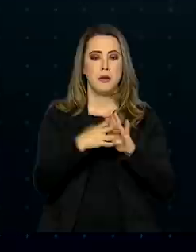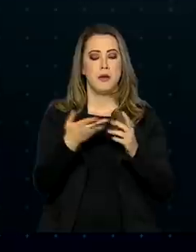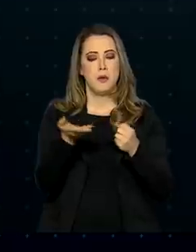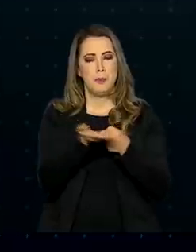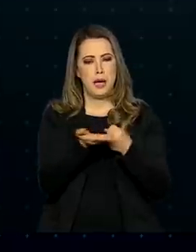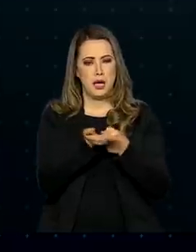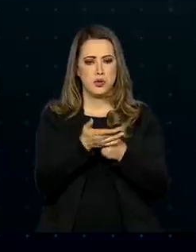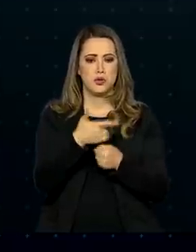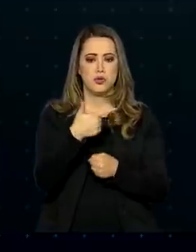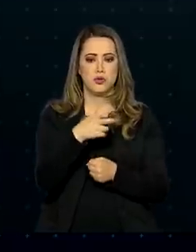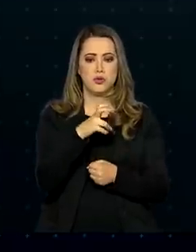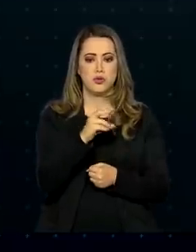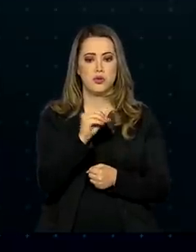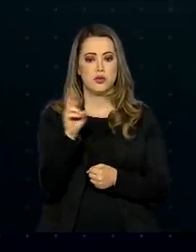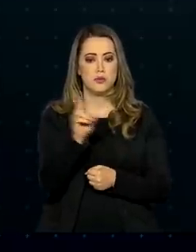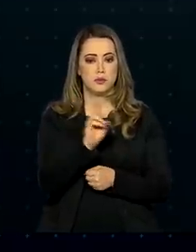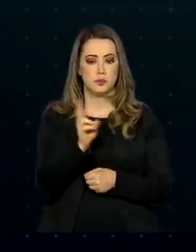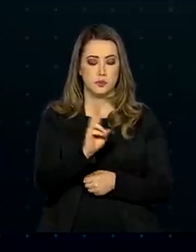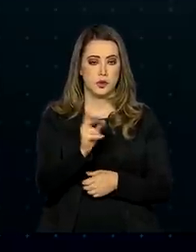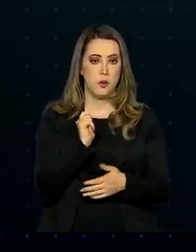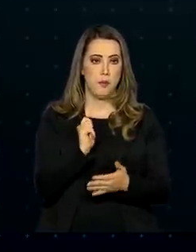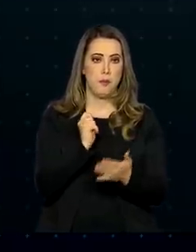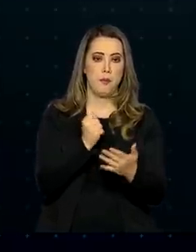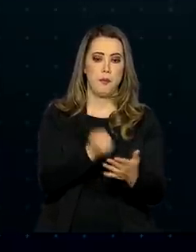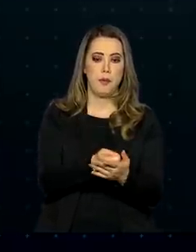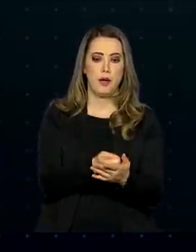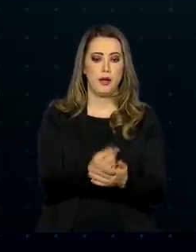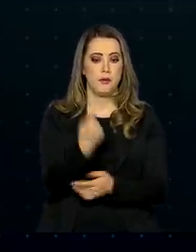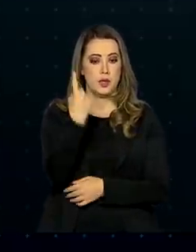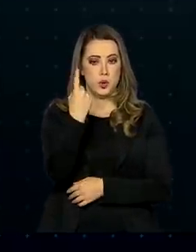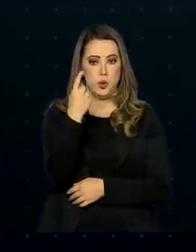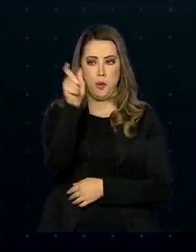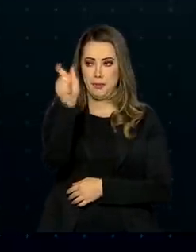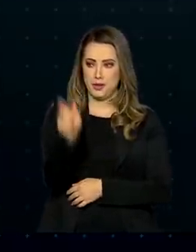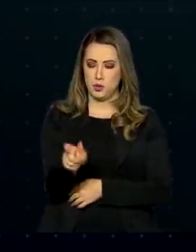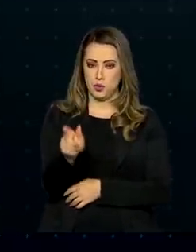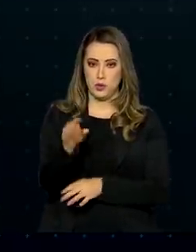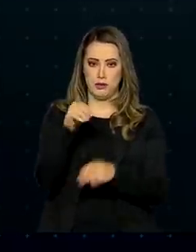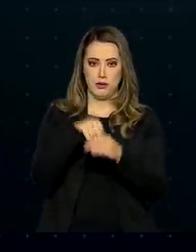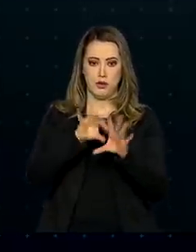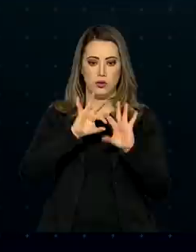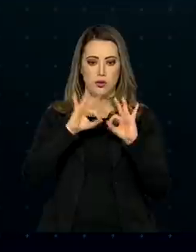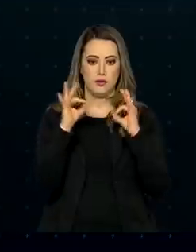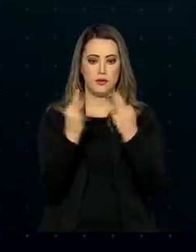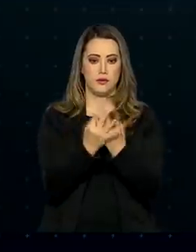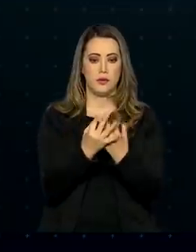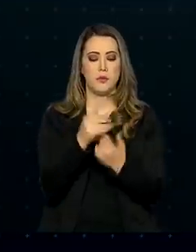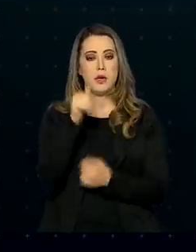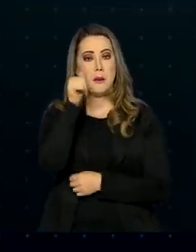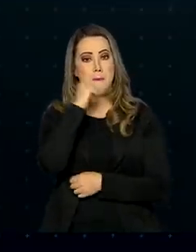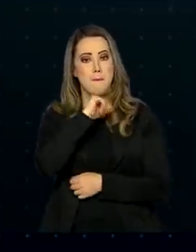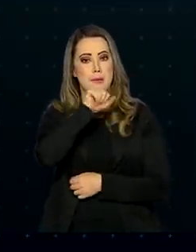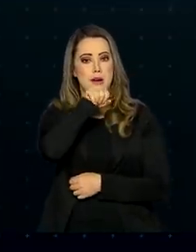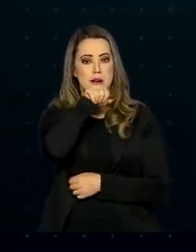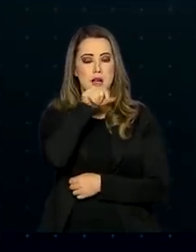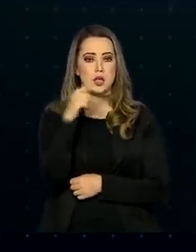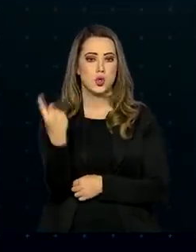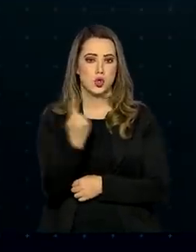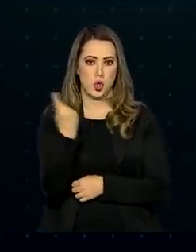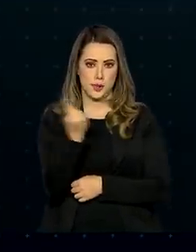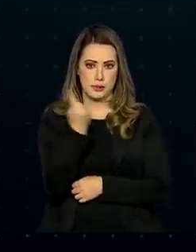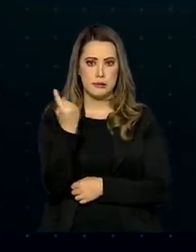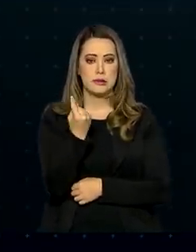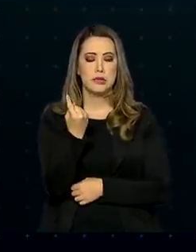250,00. O pagamento é limitado a uma pessoa por família, sendo que mulheres que criam os filhos